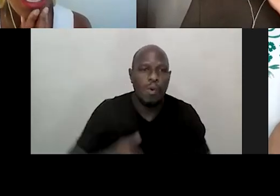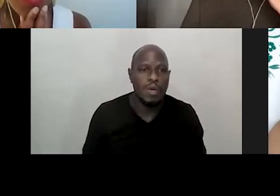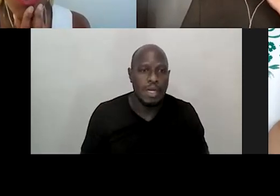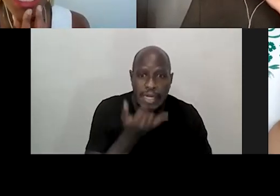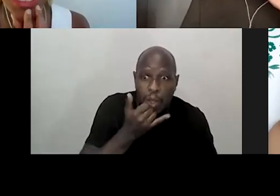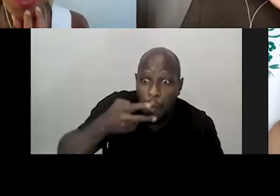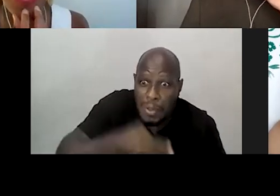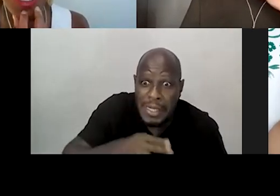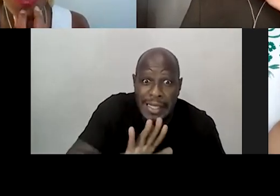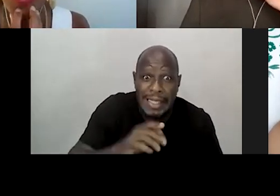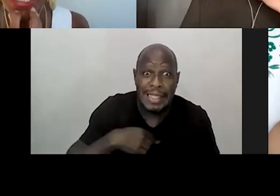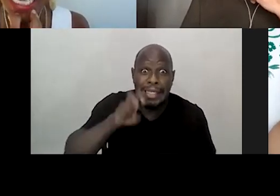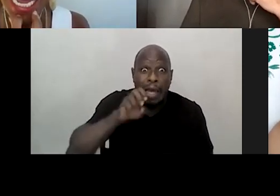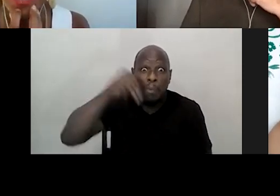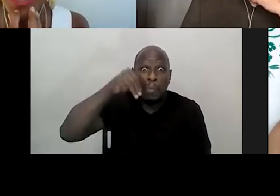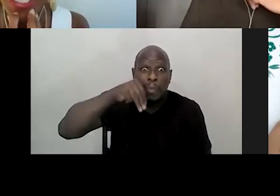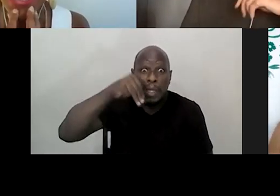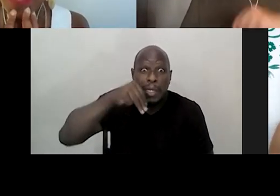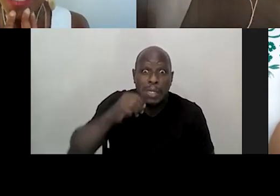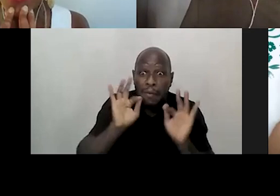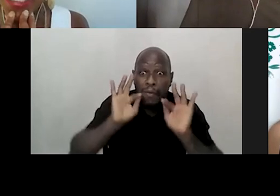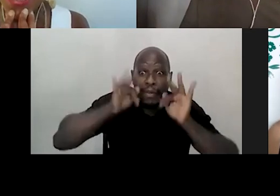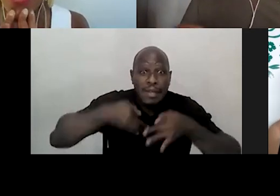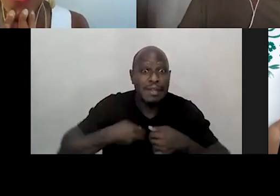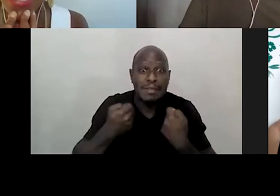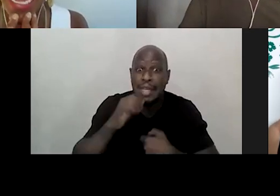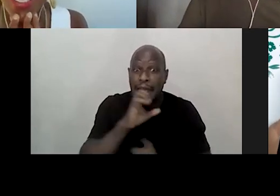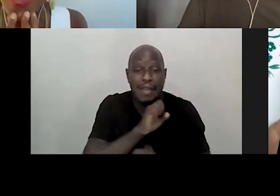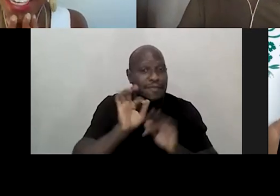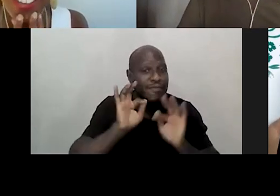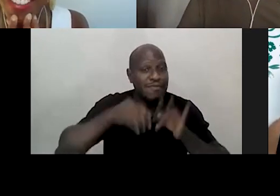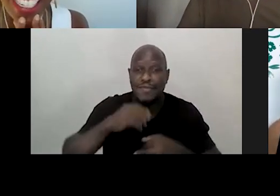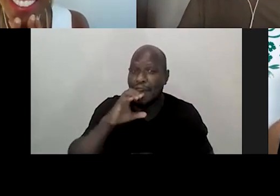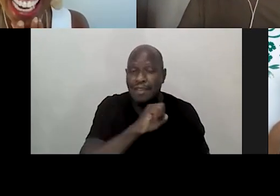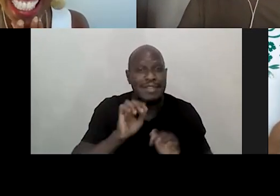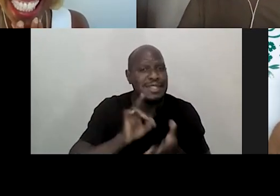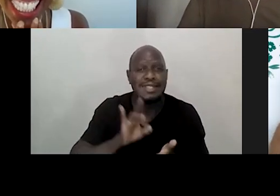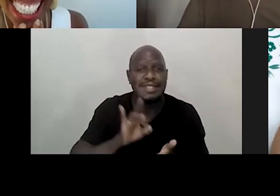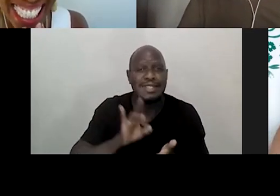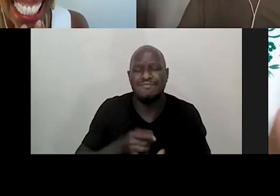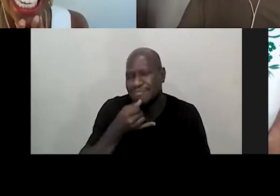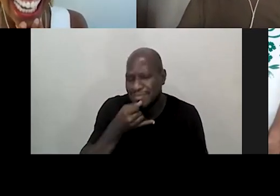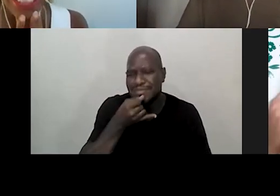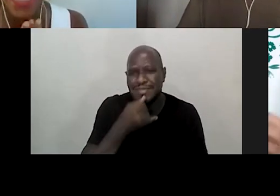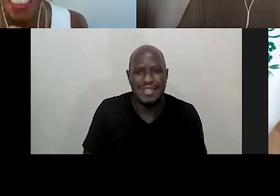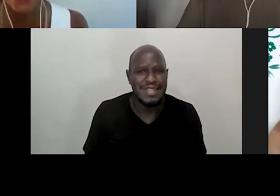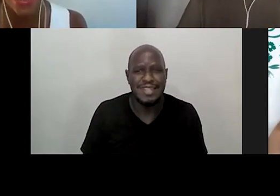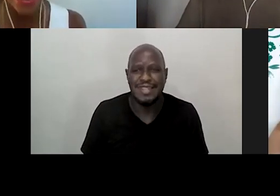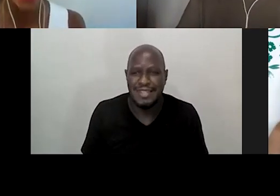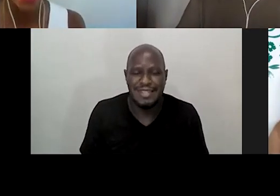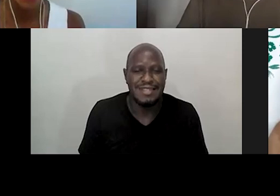cortar, Tiago, a gente tem cinco minutos para encerrar, a gente vai ter que ir para as considerações finais mesmo, infelizmente. agora. É.